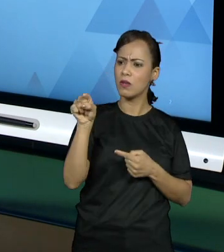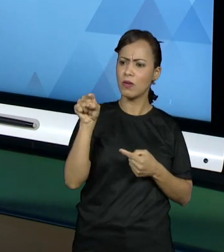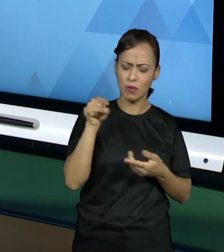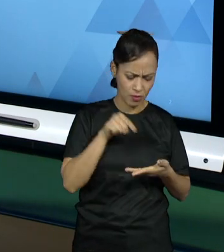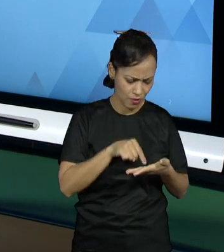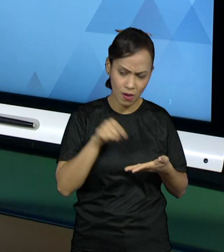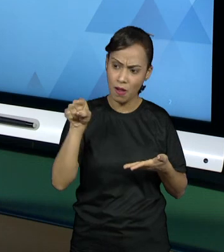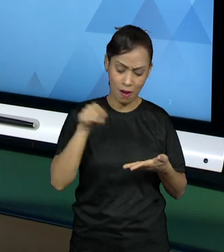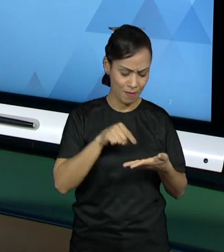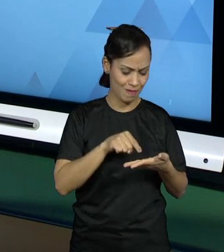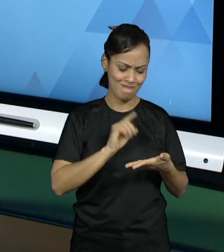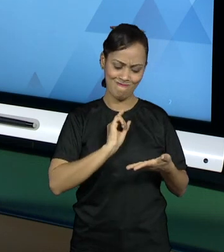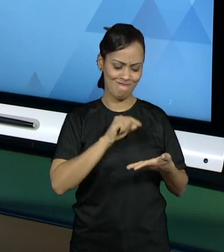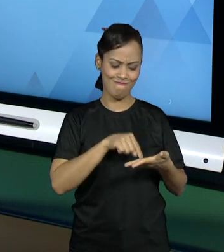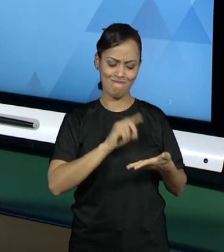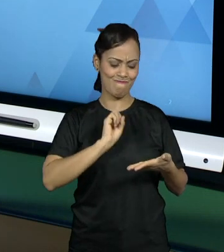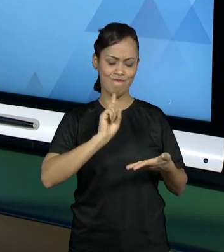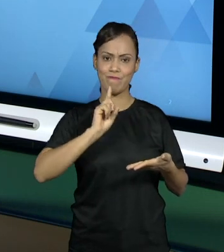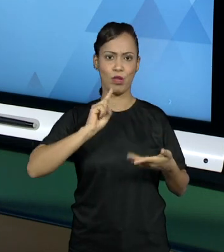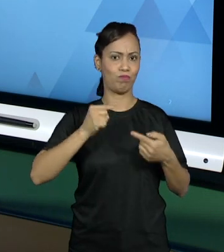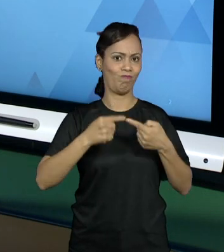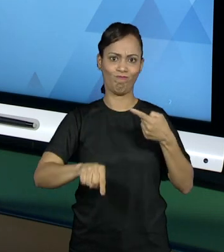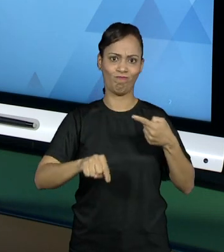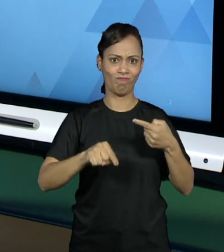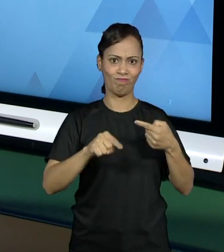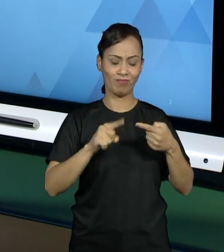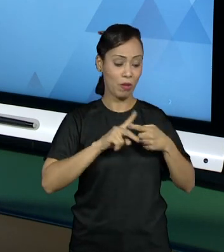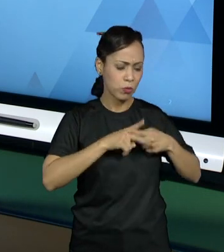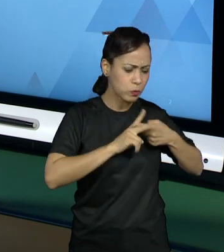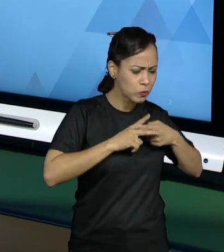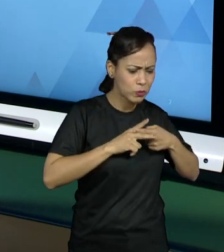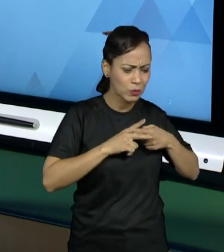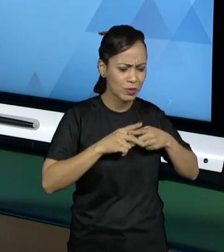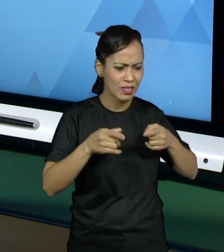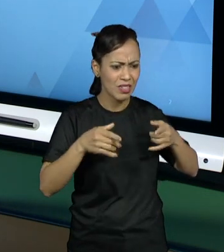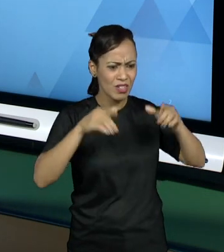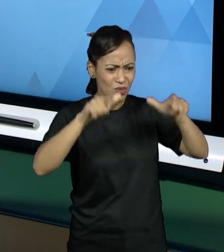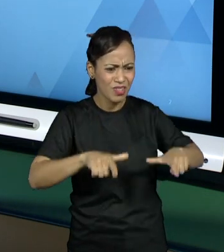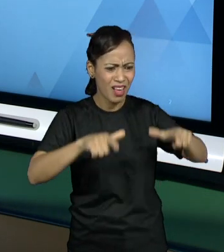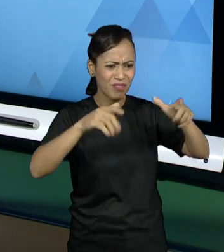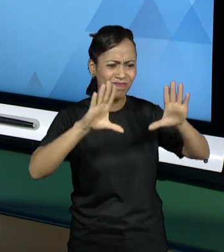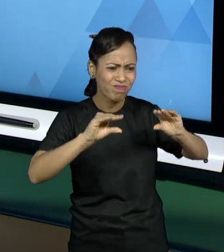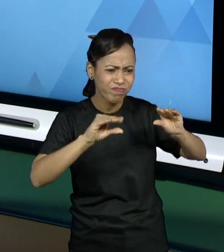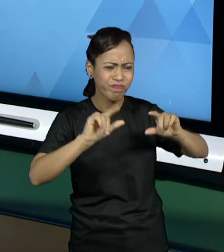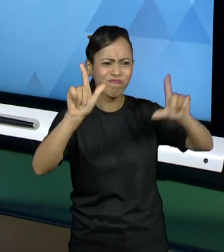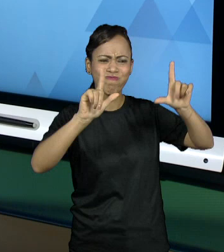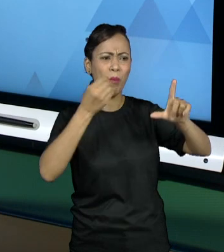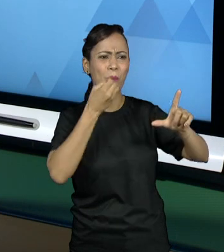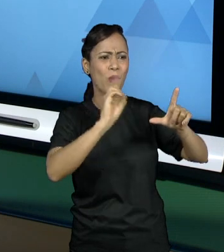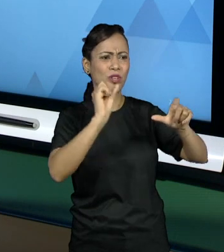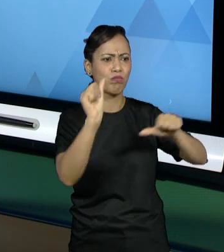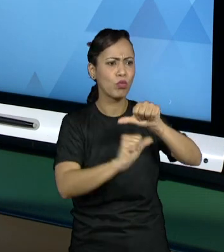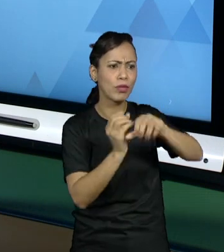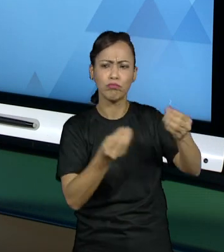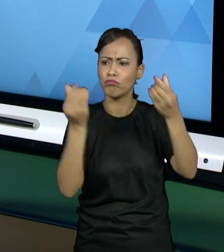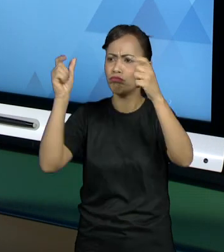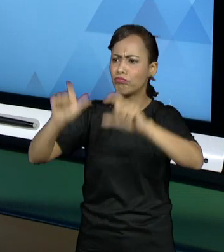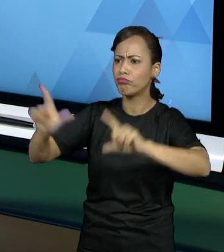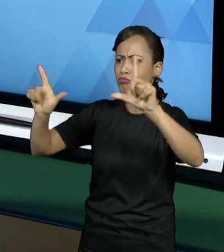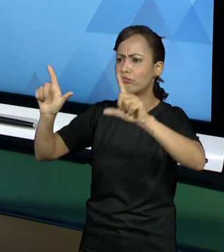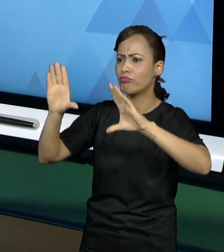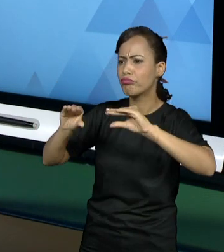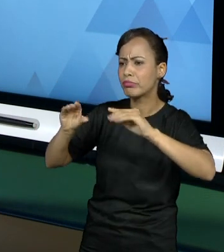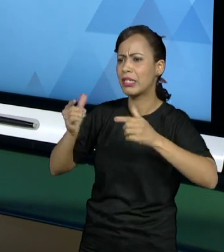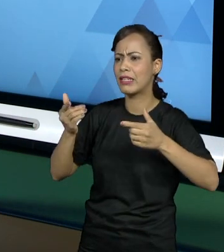melhor e poderia colocar lá, o lugar da sala não ficou muito bom, ou o lugar do banheiro poderia mudar para aproveitar o